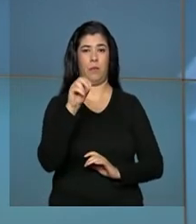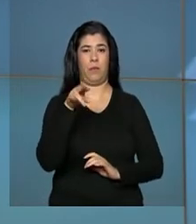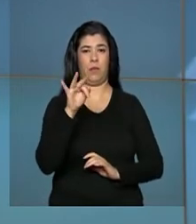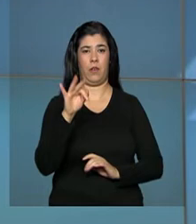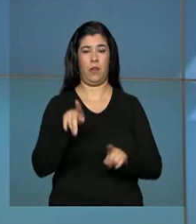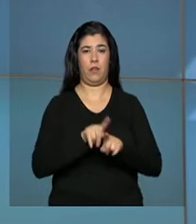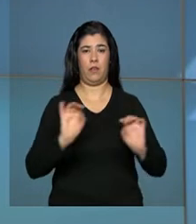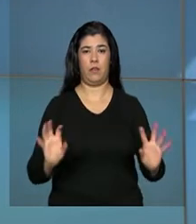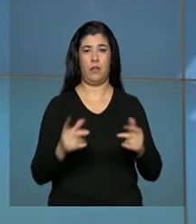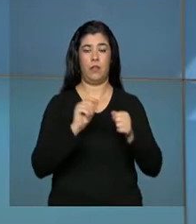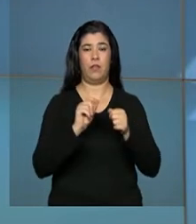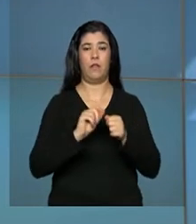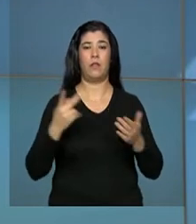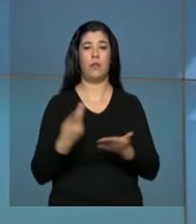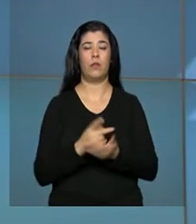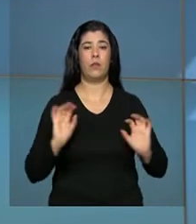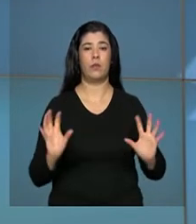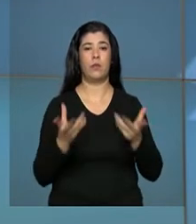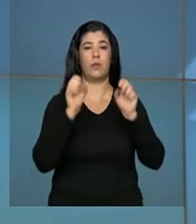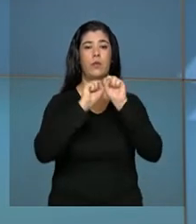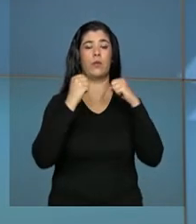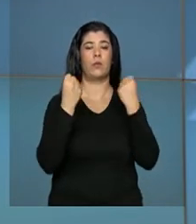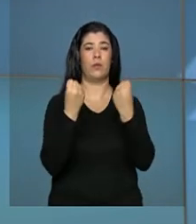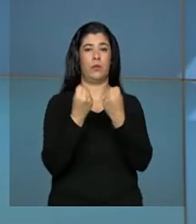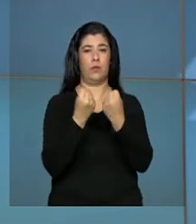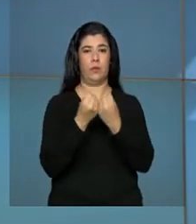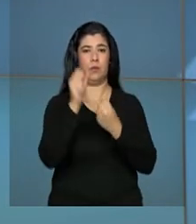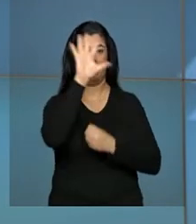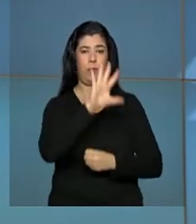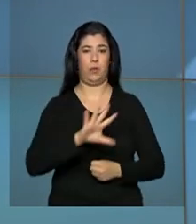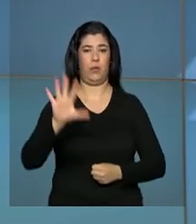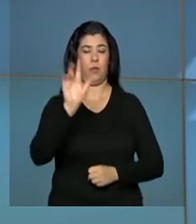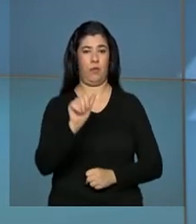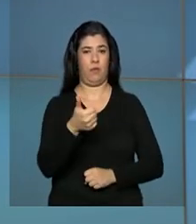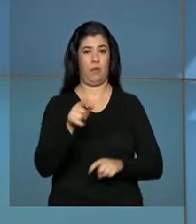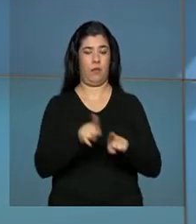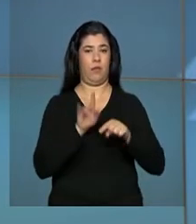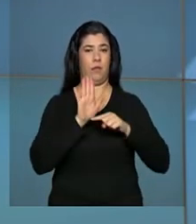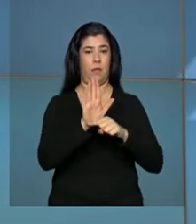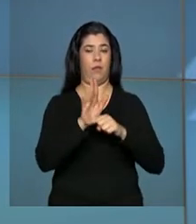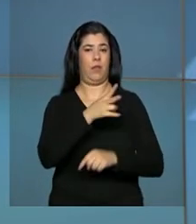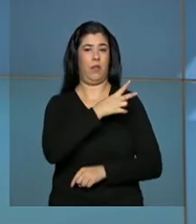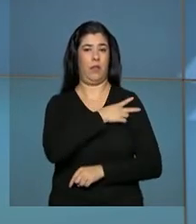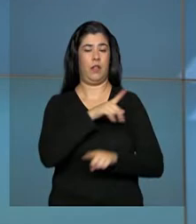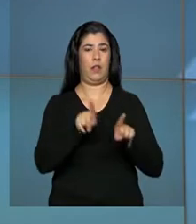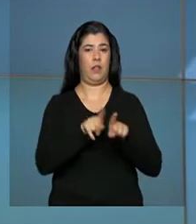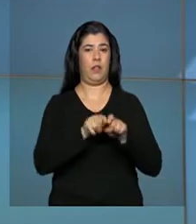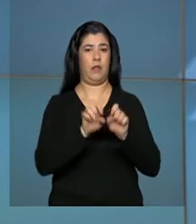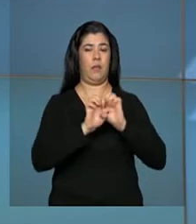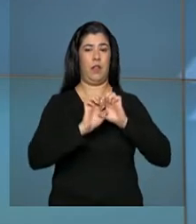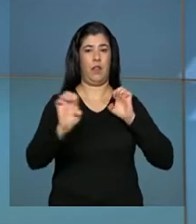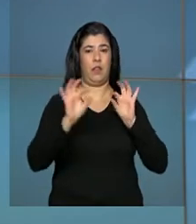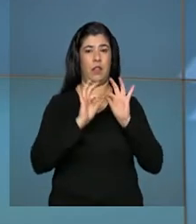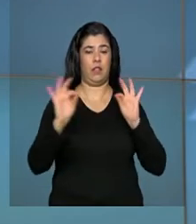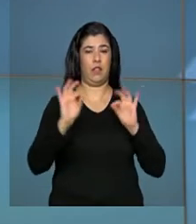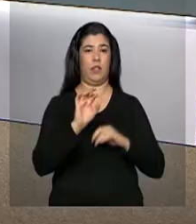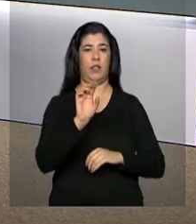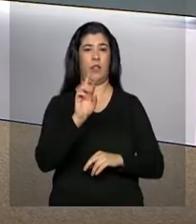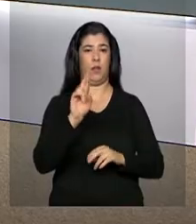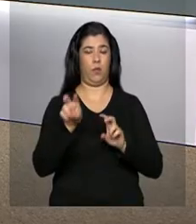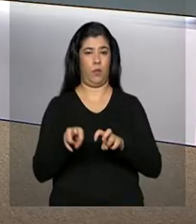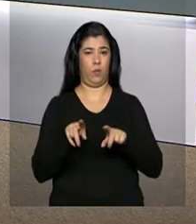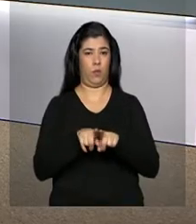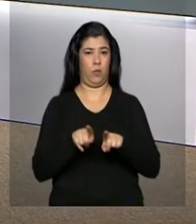A celebração será realizada durante a abertura do Seminário Nacional de Avaliação da Assistência Técnica e Extensão Rural.